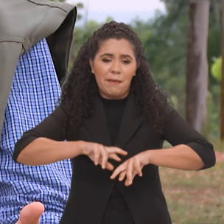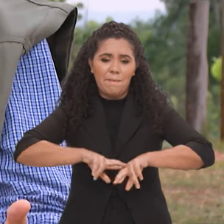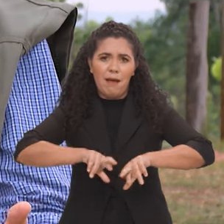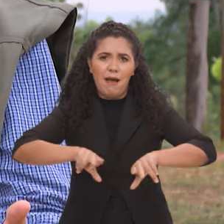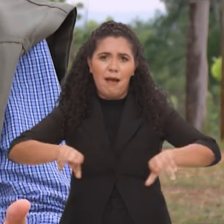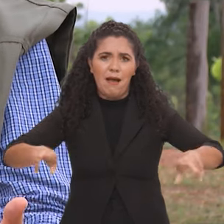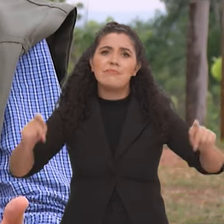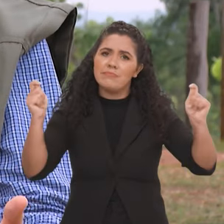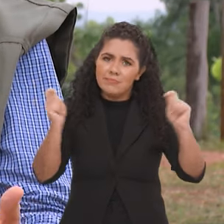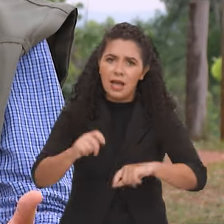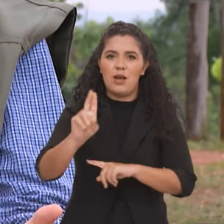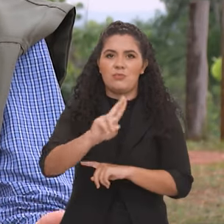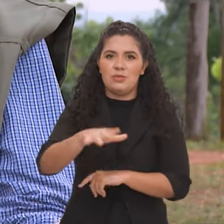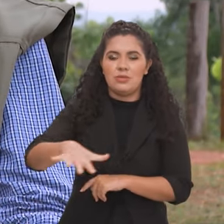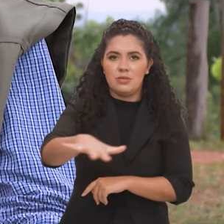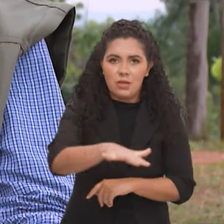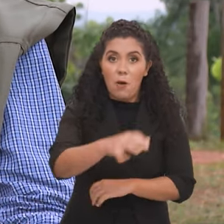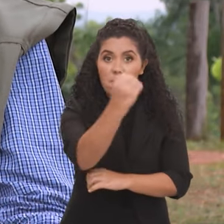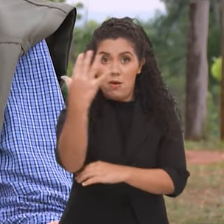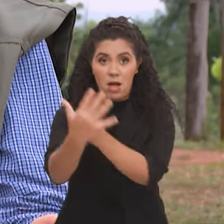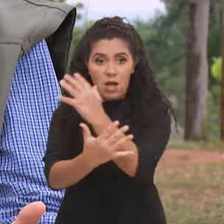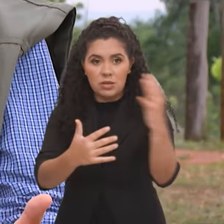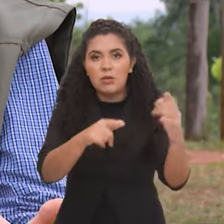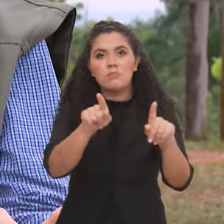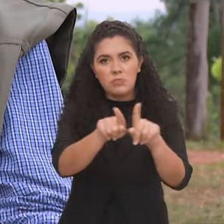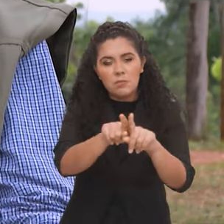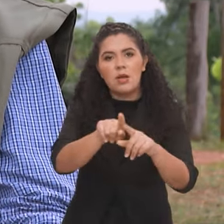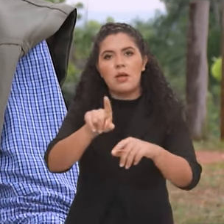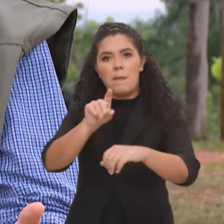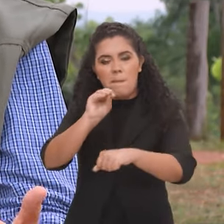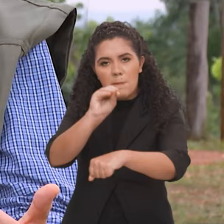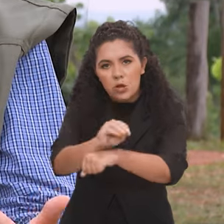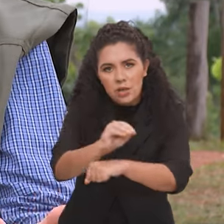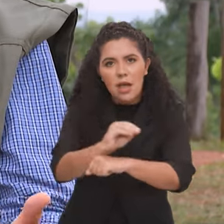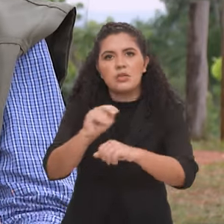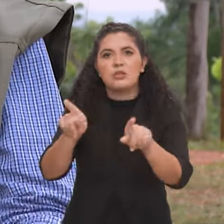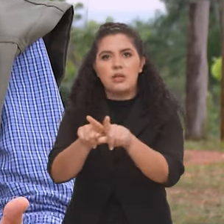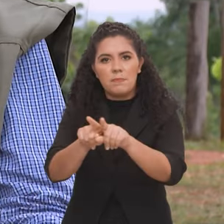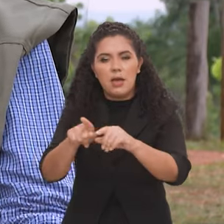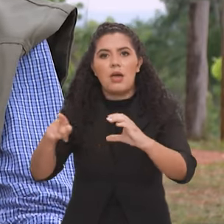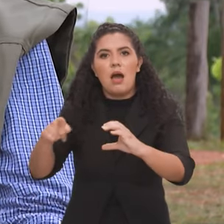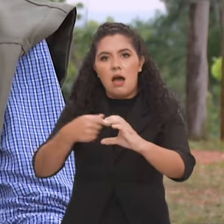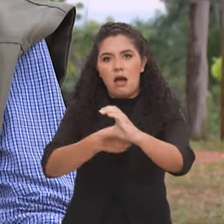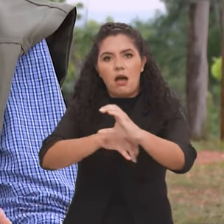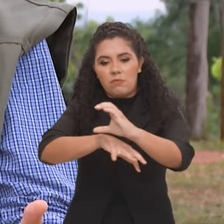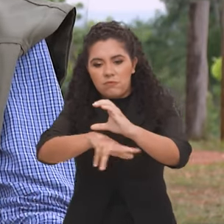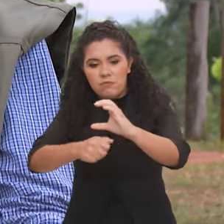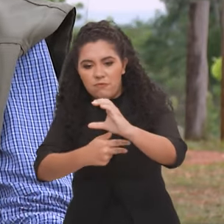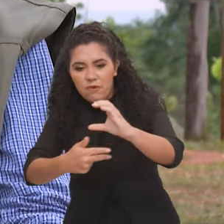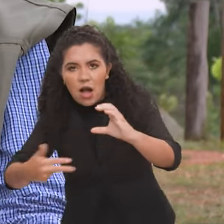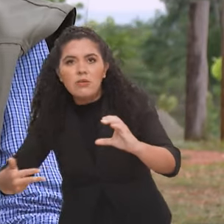Então, o Parque Nacional, ele, claro, ele protege a natureza, protege a fauna. Aqui, por exemplo, nós temos